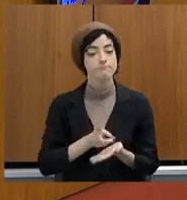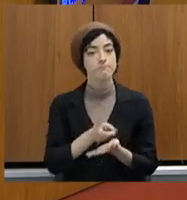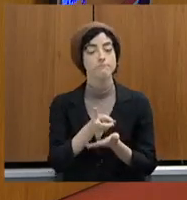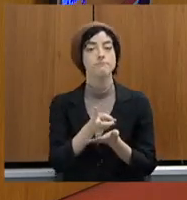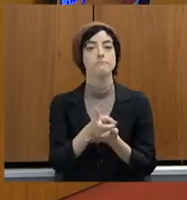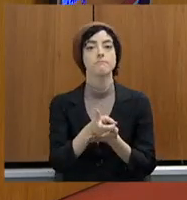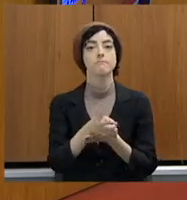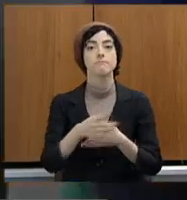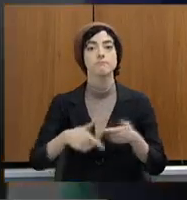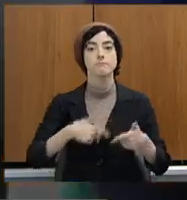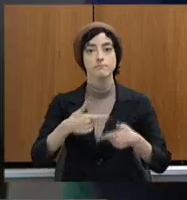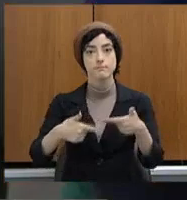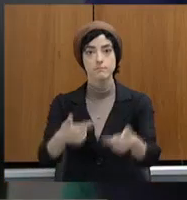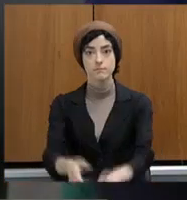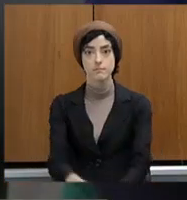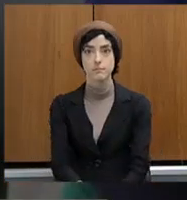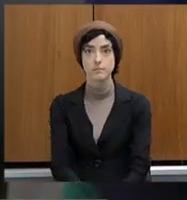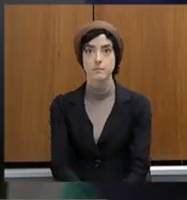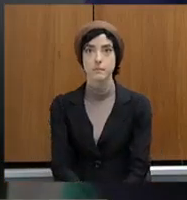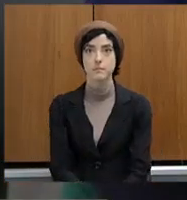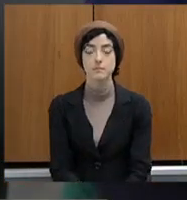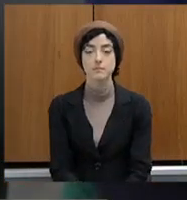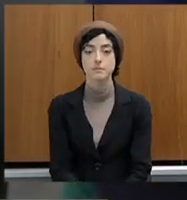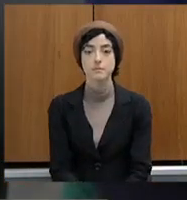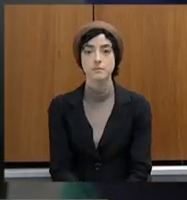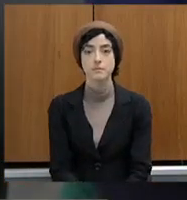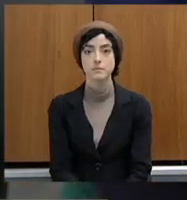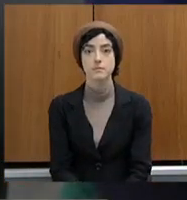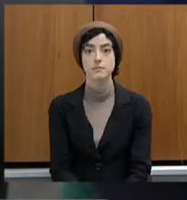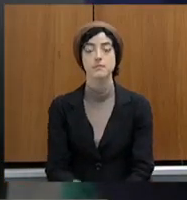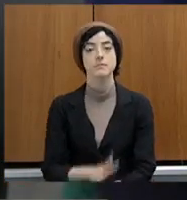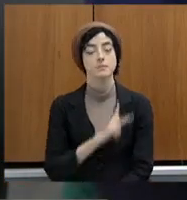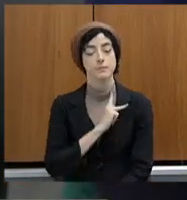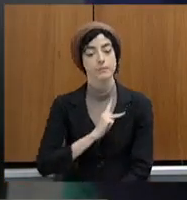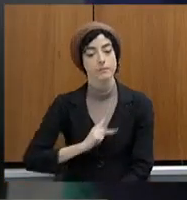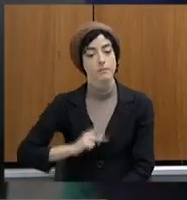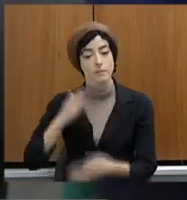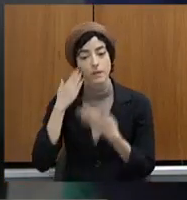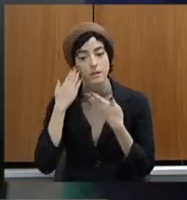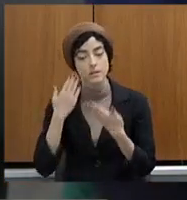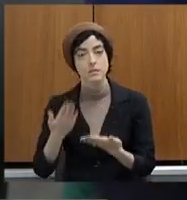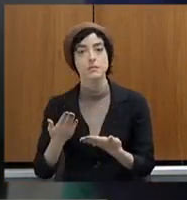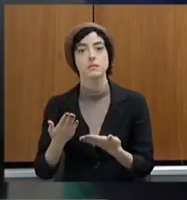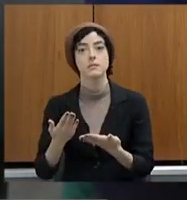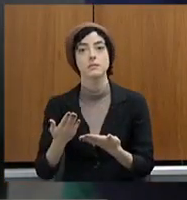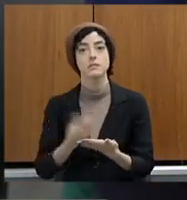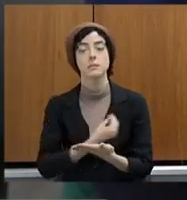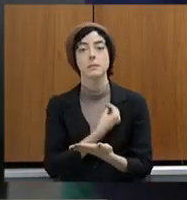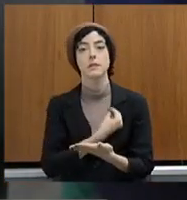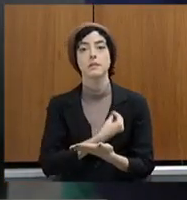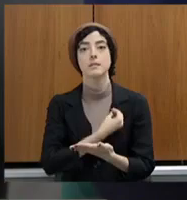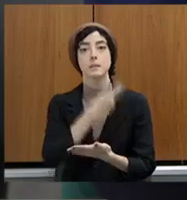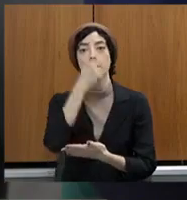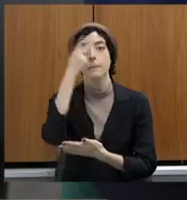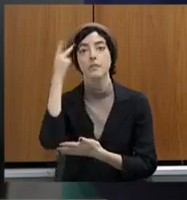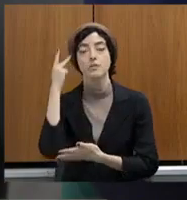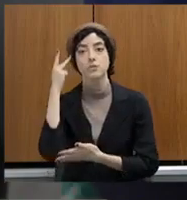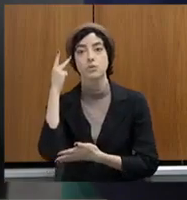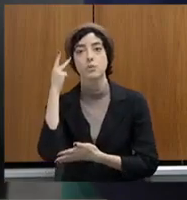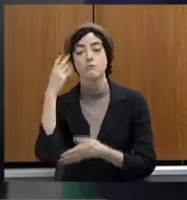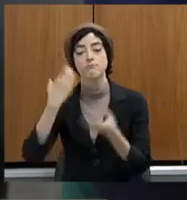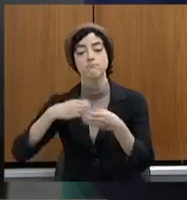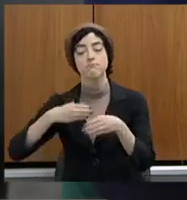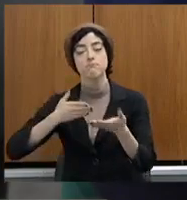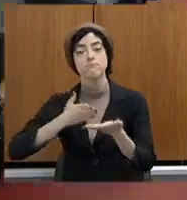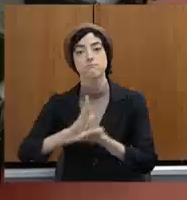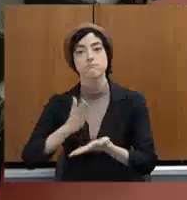A presidência agradece a presença dos aprovados e excedentes do concurso 2021, delegado, investigador, perito